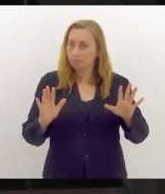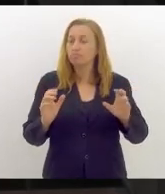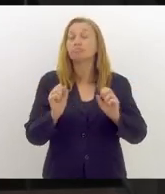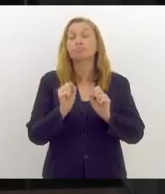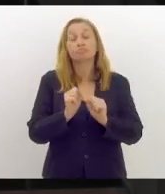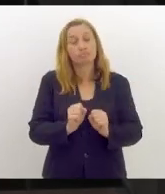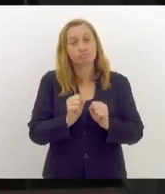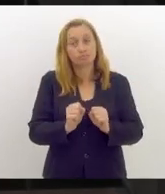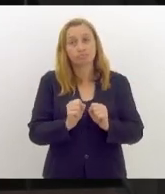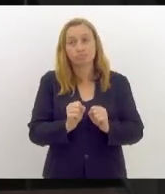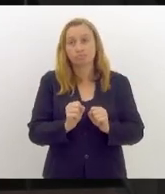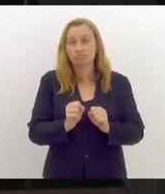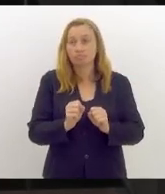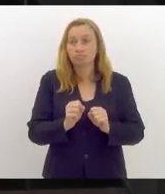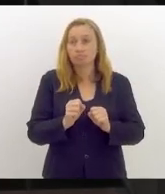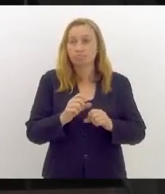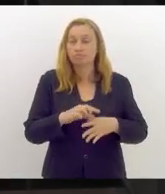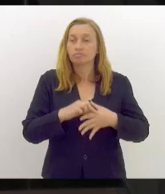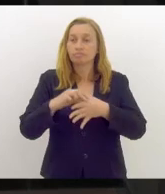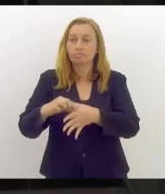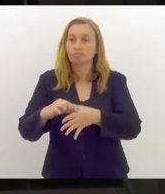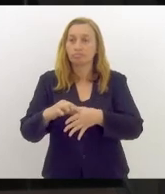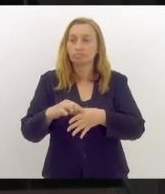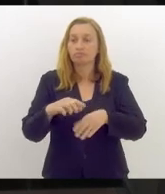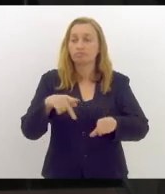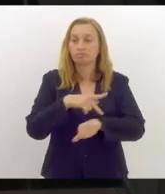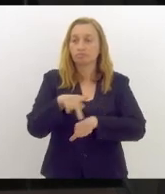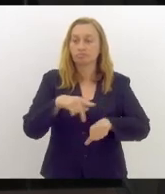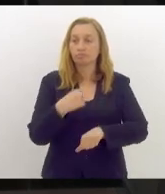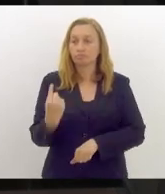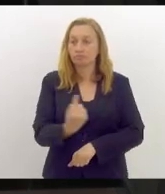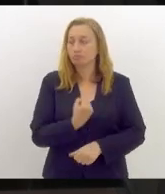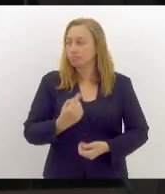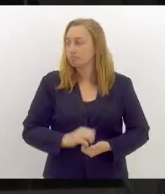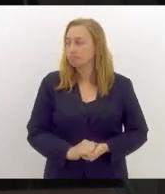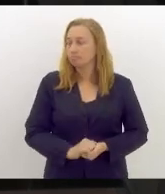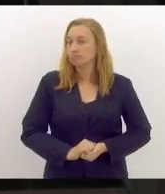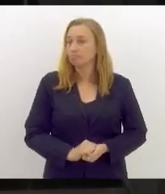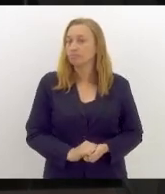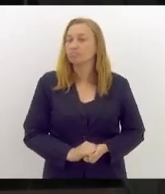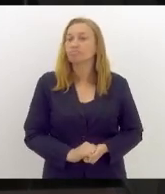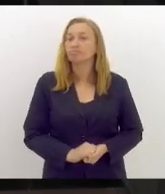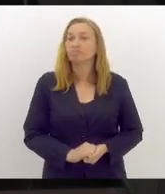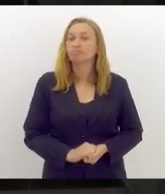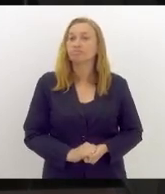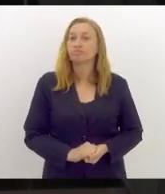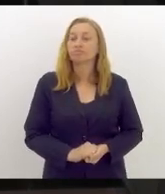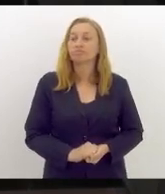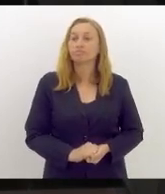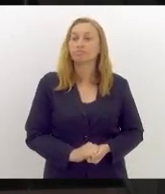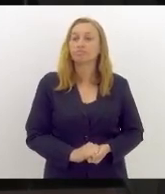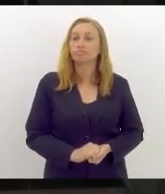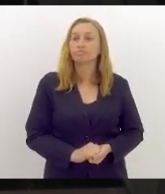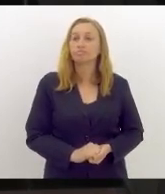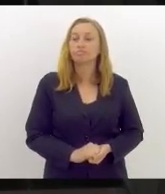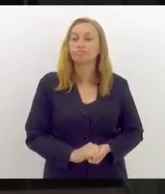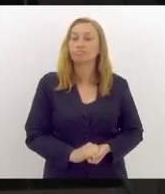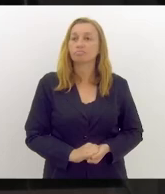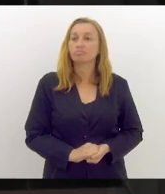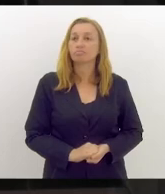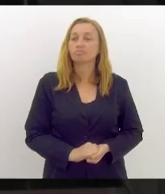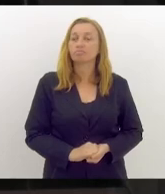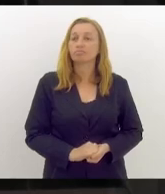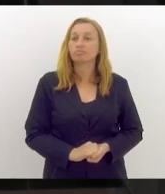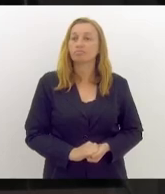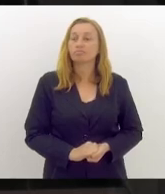possam estar dirigindo o nosso país. E os efeitos desses últimos quatro anos